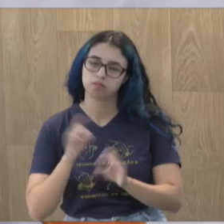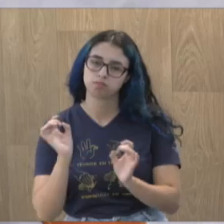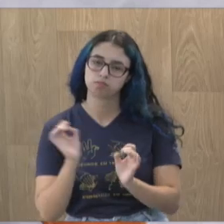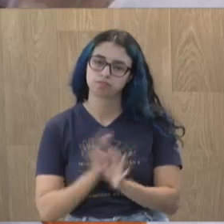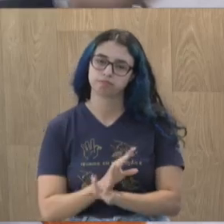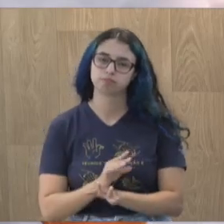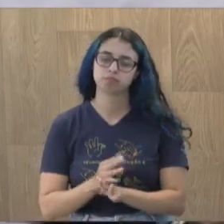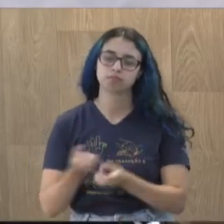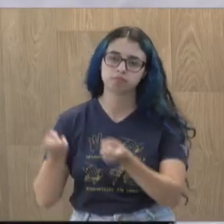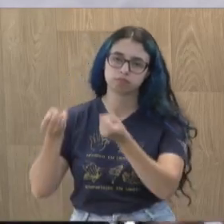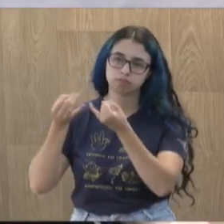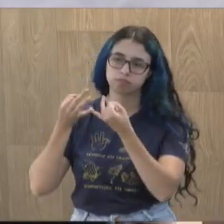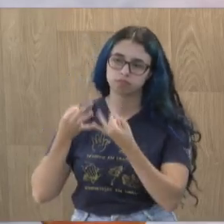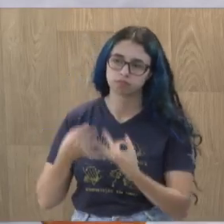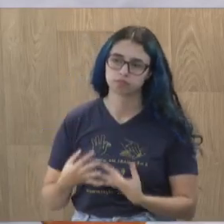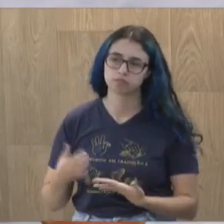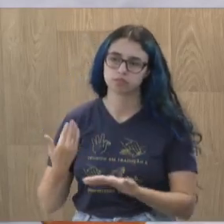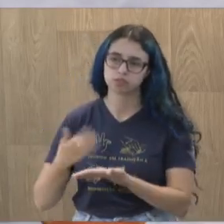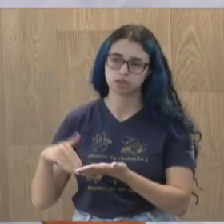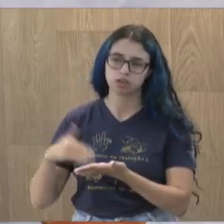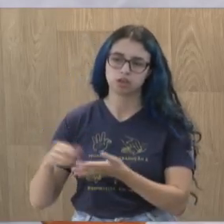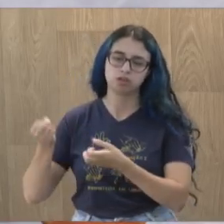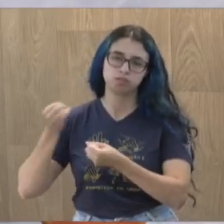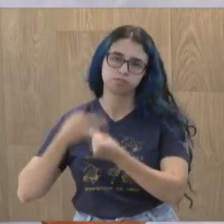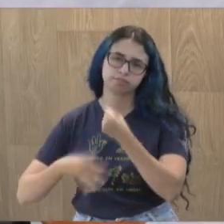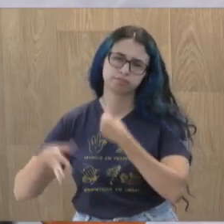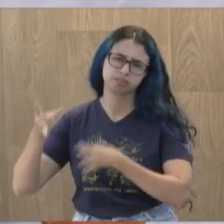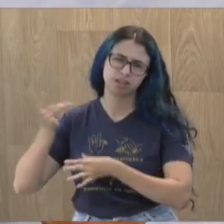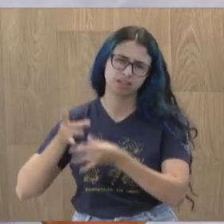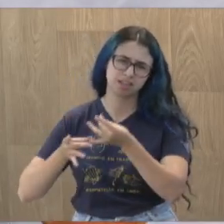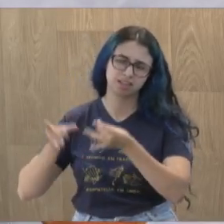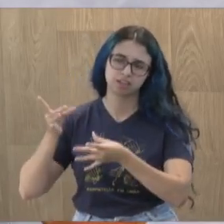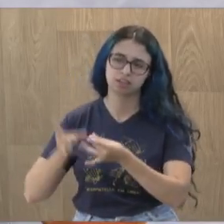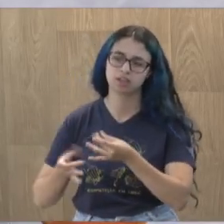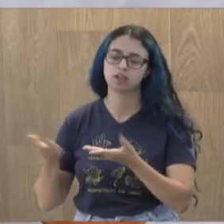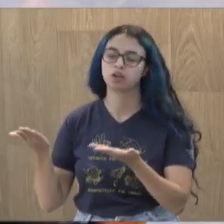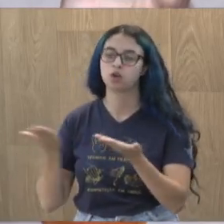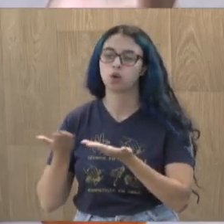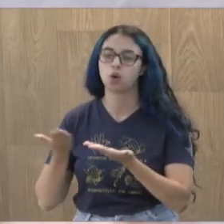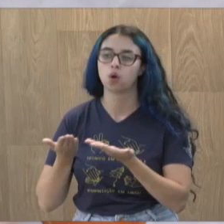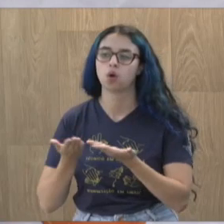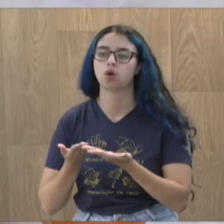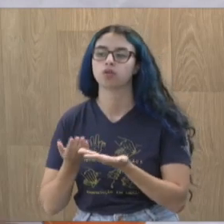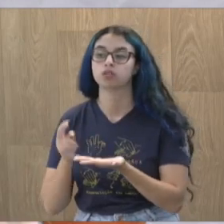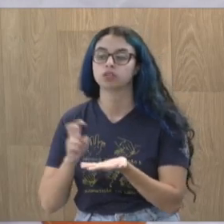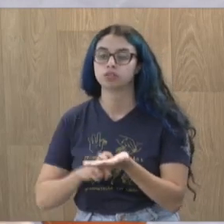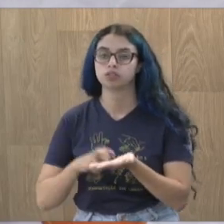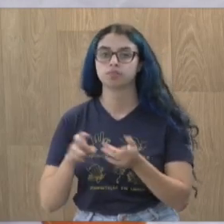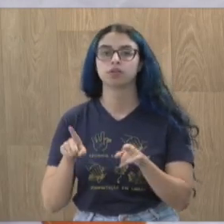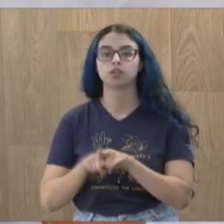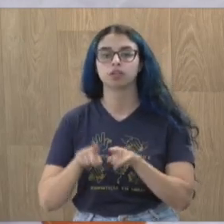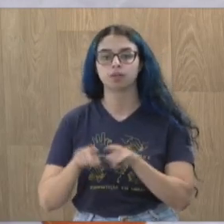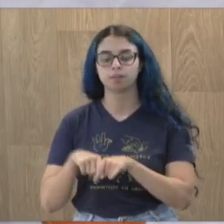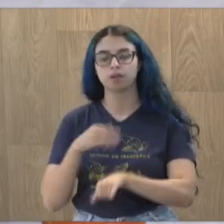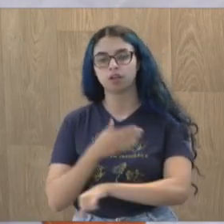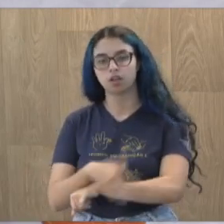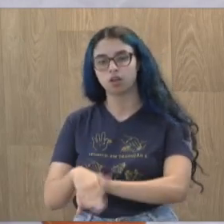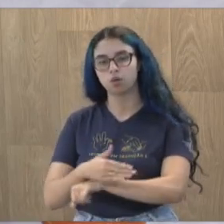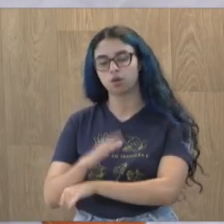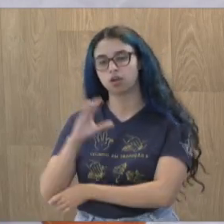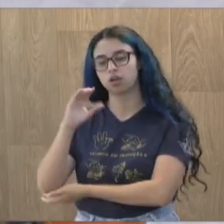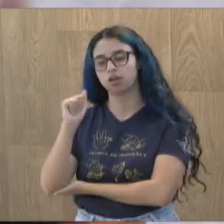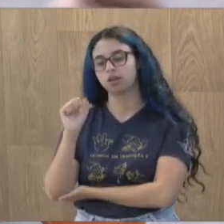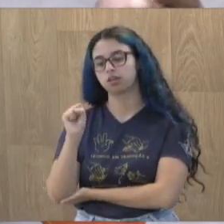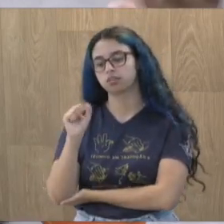colocou e a gente sempre em reunião com ele. E hoje, pela manhã, a gente foi atendido, assim como no Cascário Rico também, o retor de velocidade